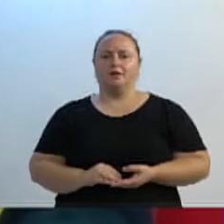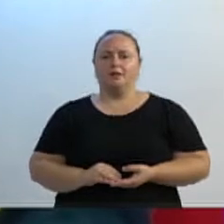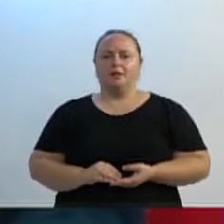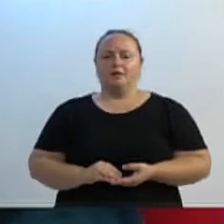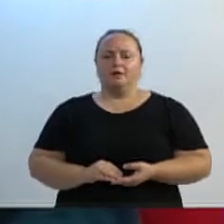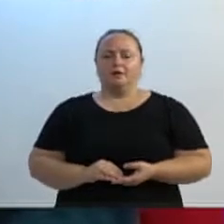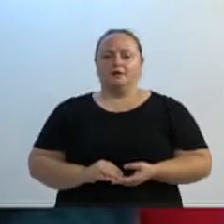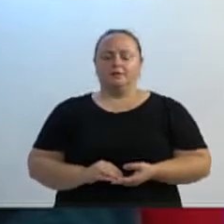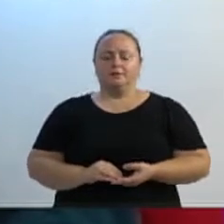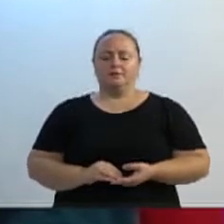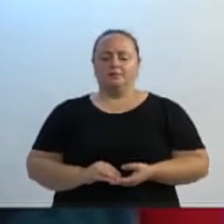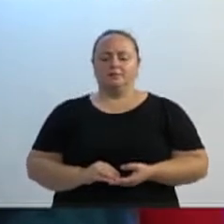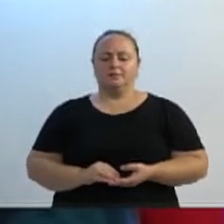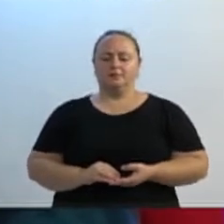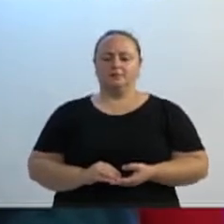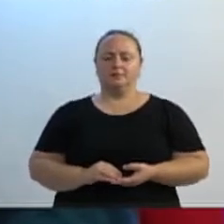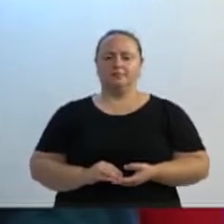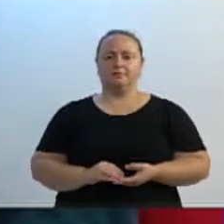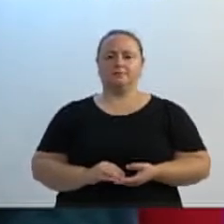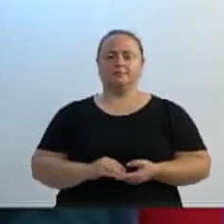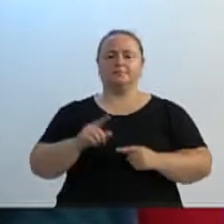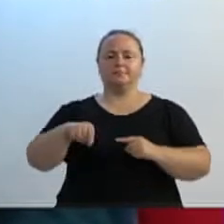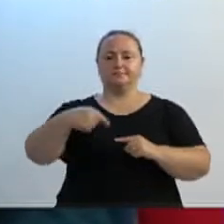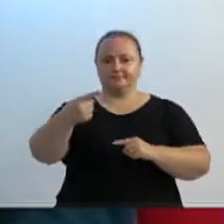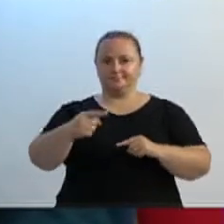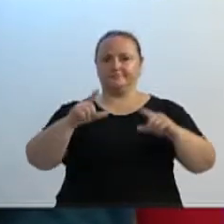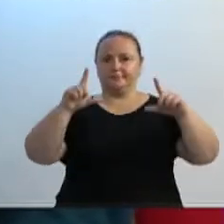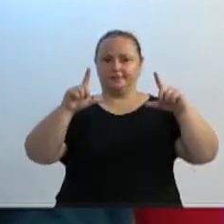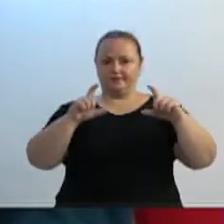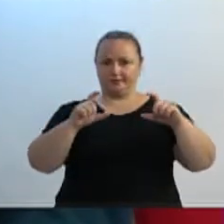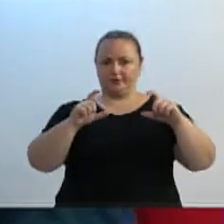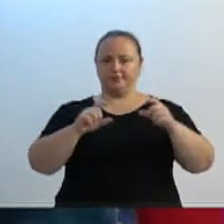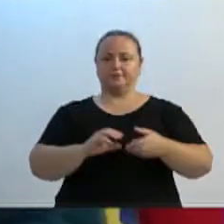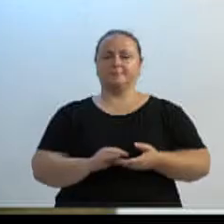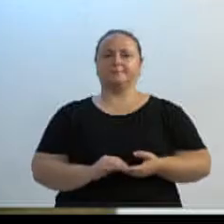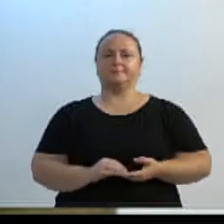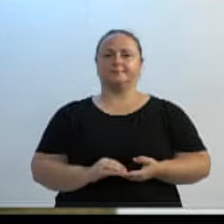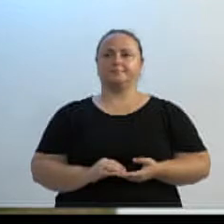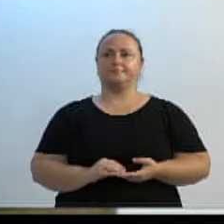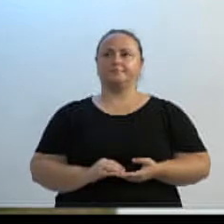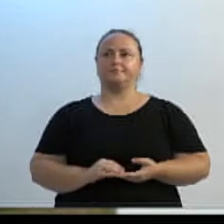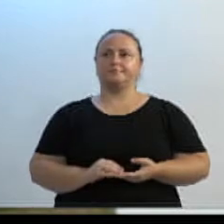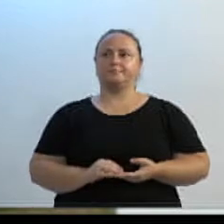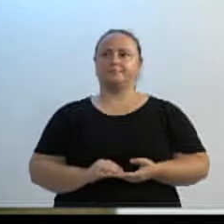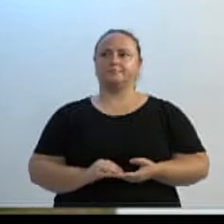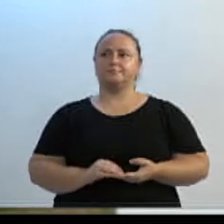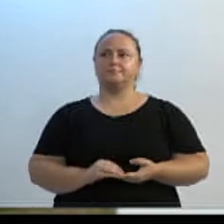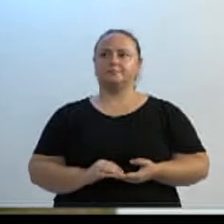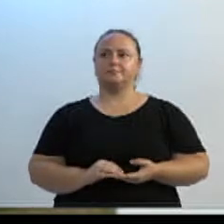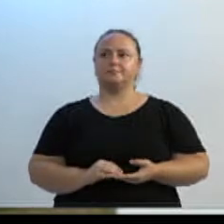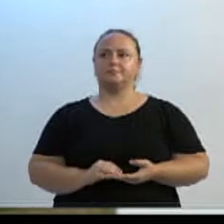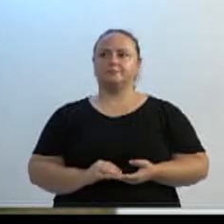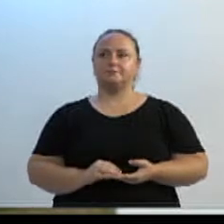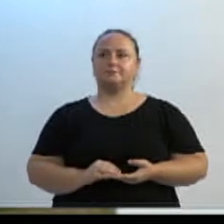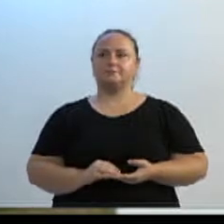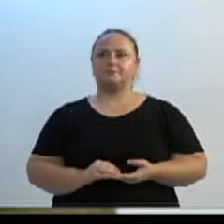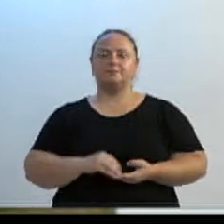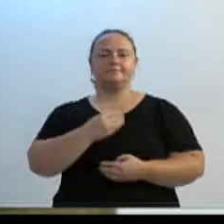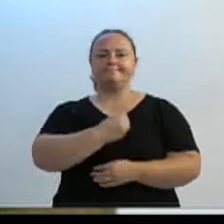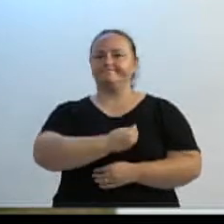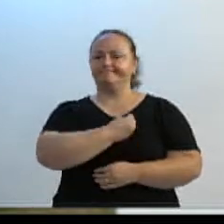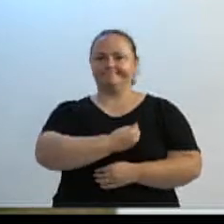foto, o Aris, se puder colocar a foto, deixar parado ali. O líder do governo não está presente, mas